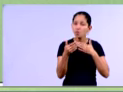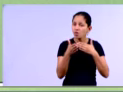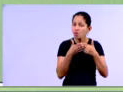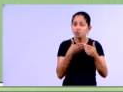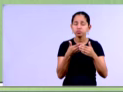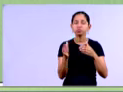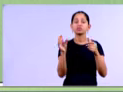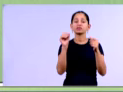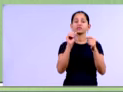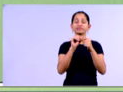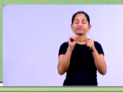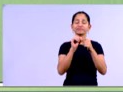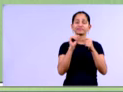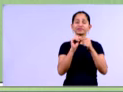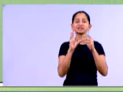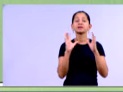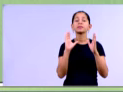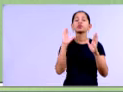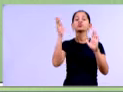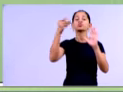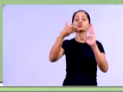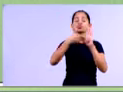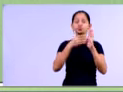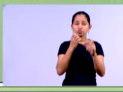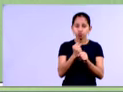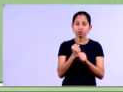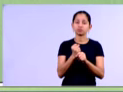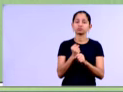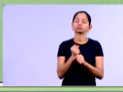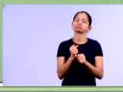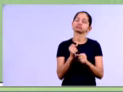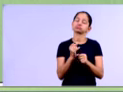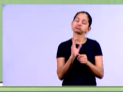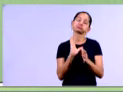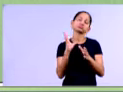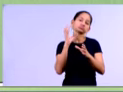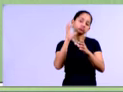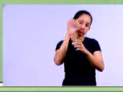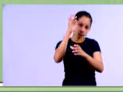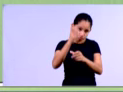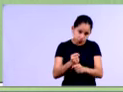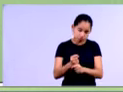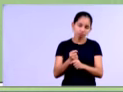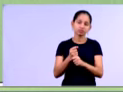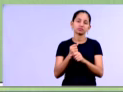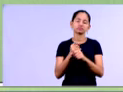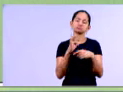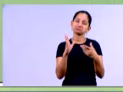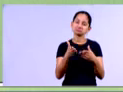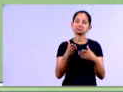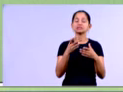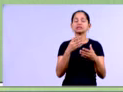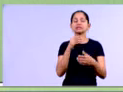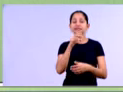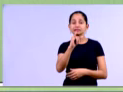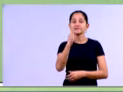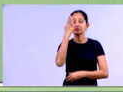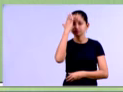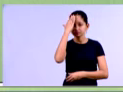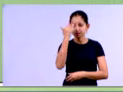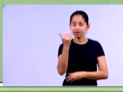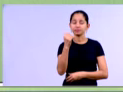pela receita líquida, ok? Essa é a regra básica, todas pela receita líquida. Então, por exemplo, se eu quiser saber qual foi a